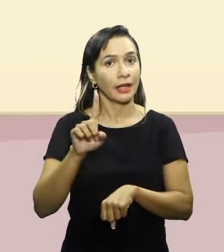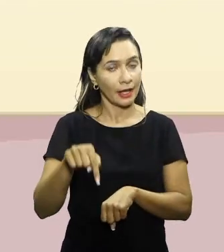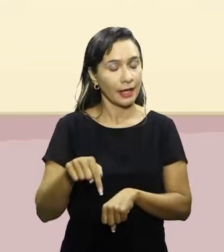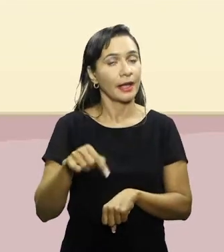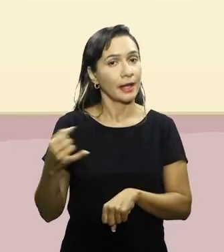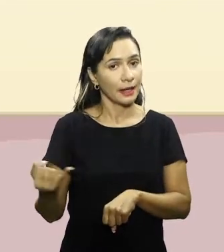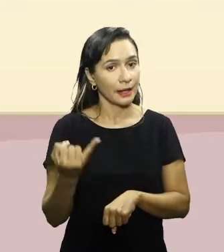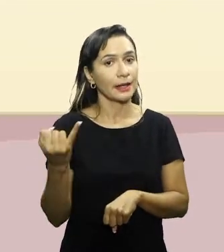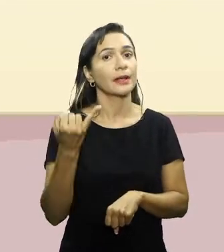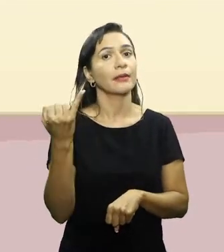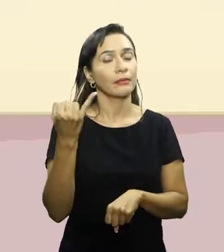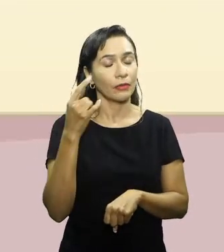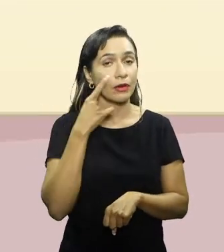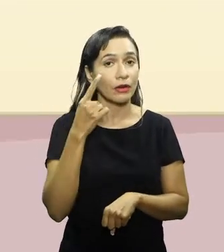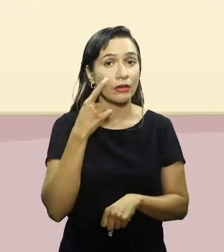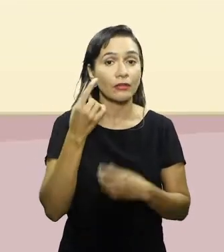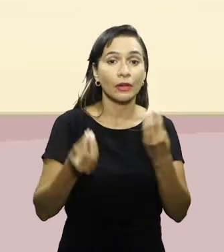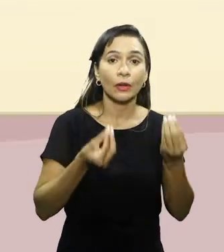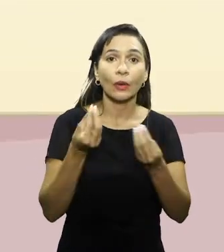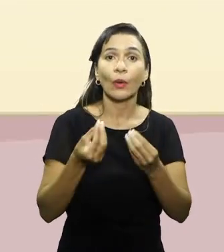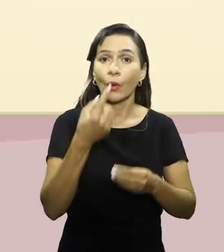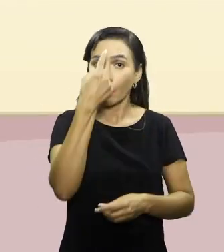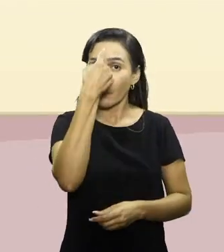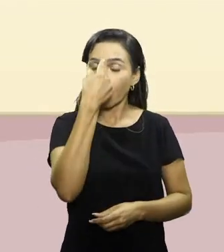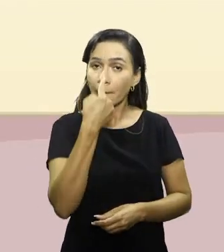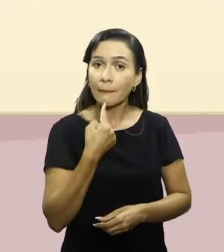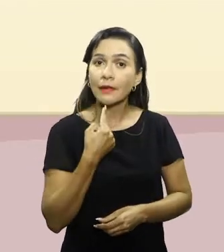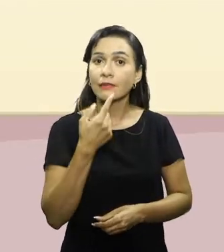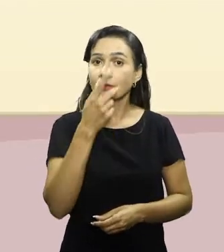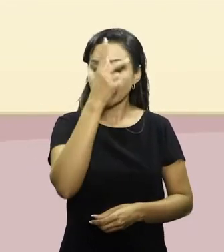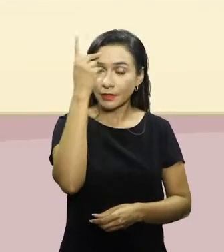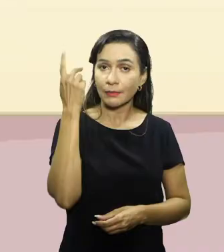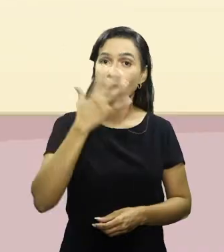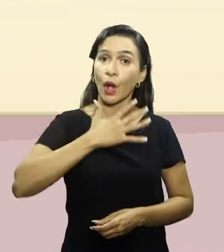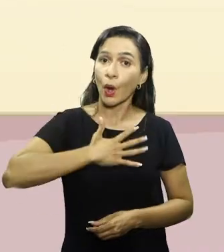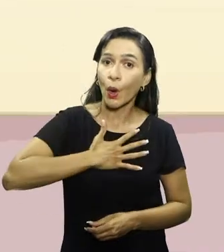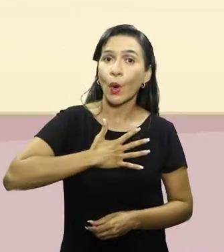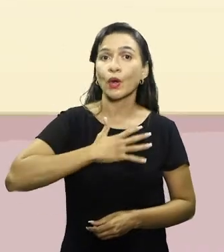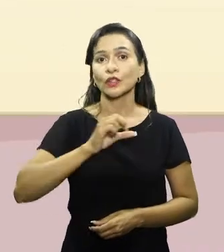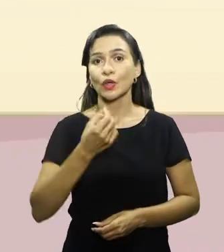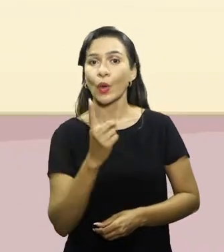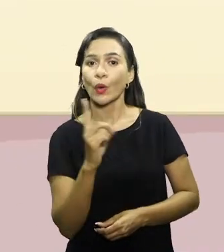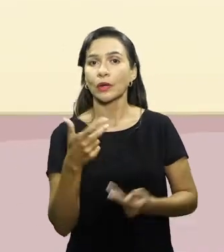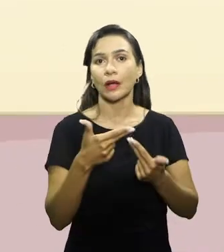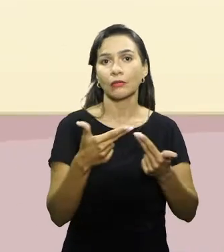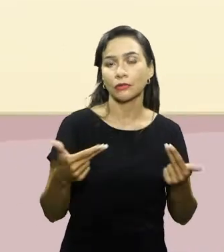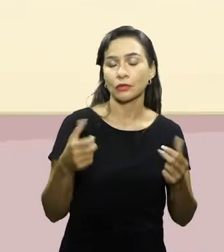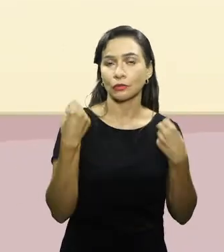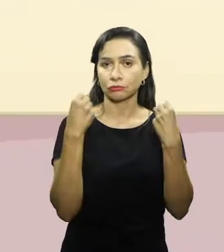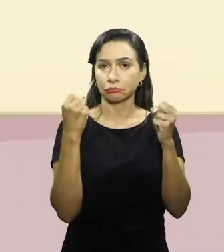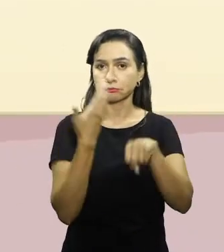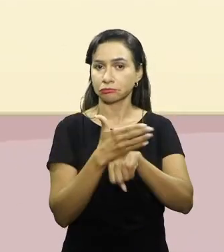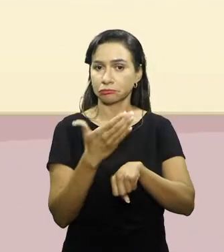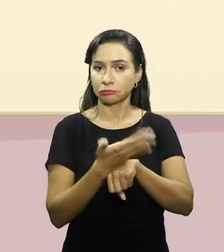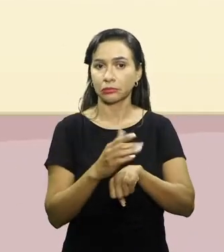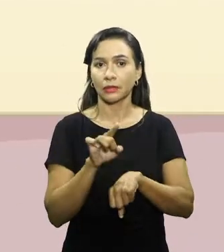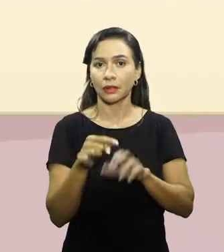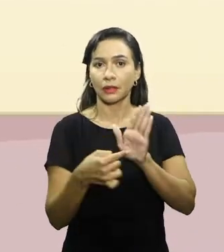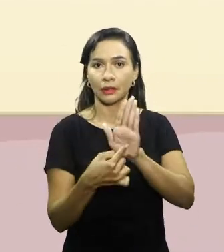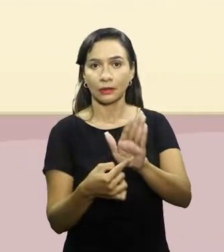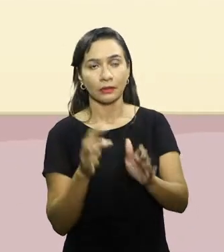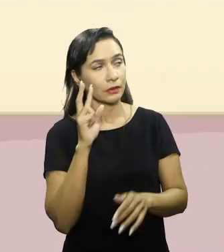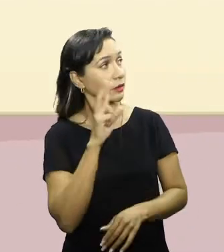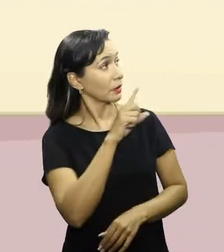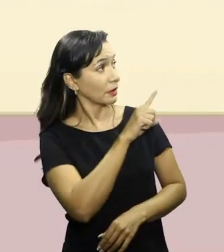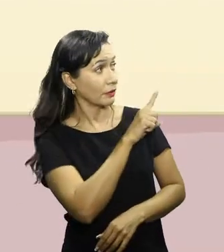aplicada de acordo com o perfil do praticante, no qual, nesse slide, está sendo mostrado aí por emojis e